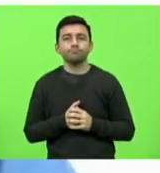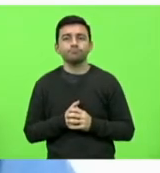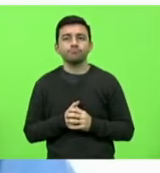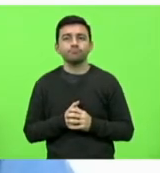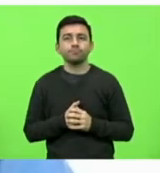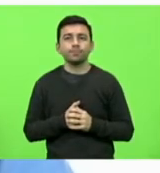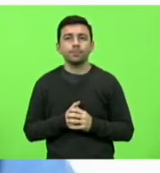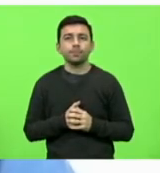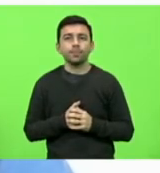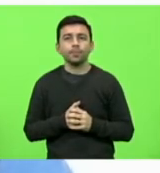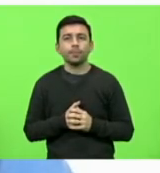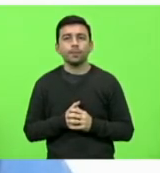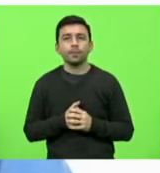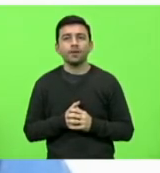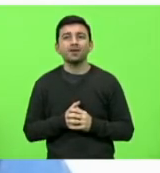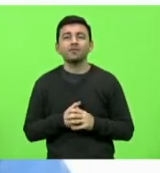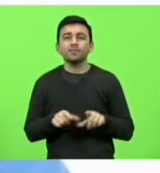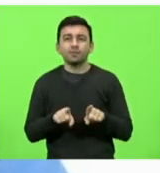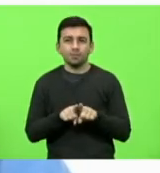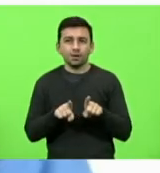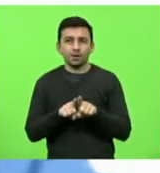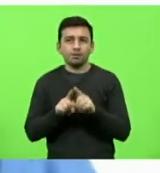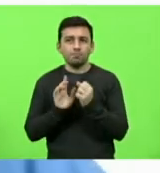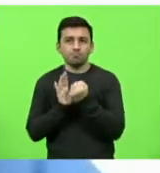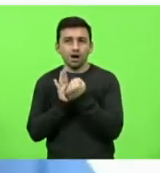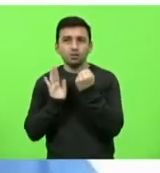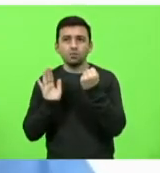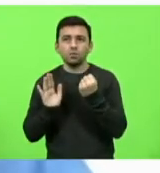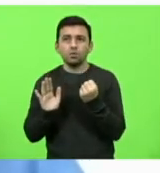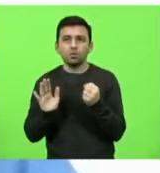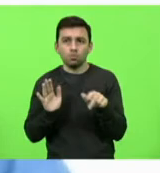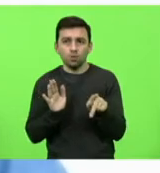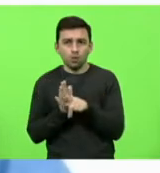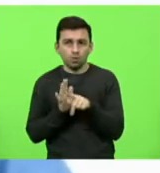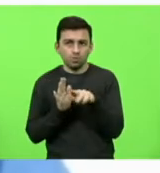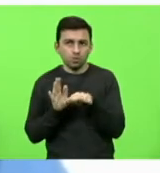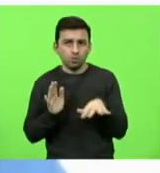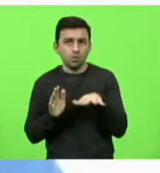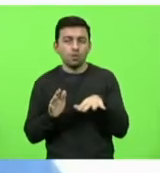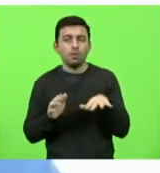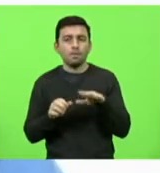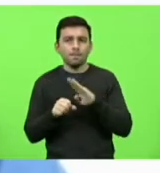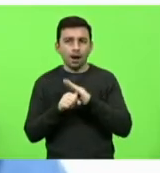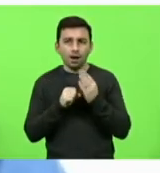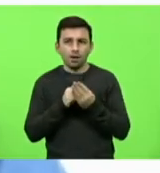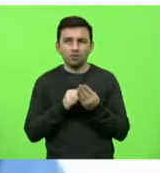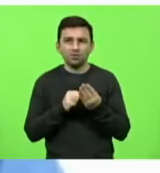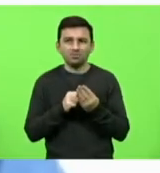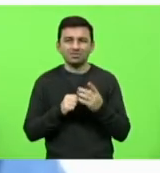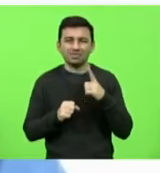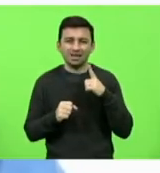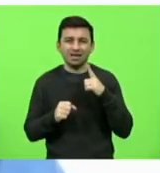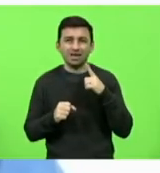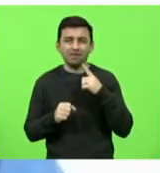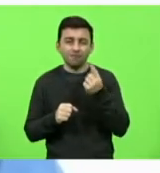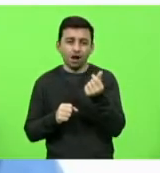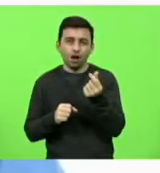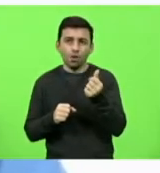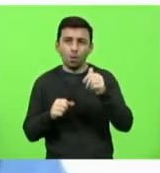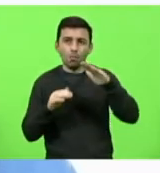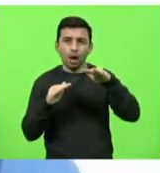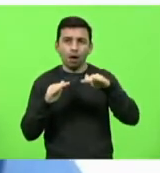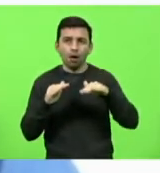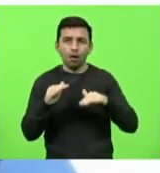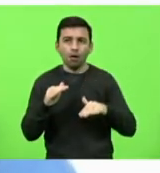os próprios patrimônios, os próprios bairros, têm uma depreciação considerável,